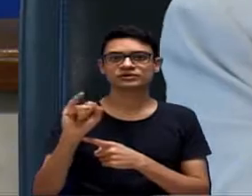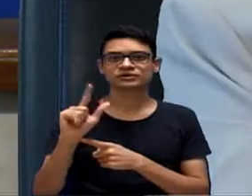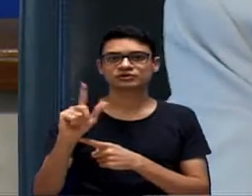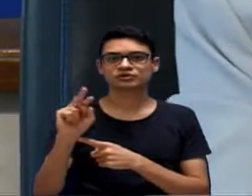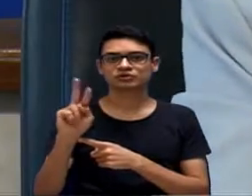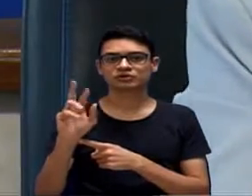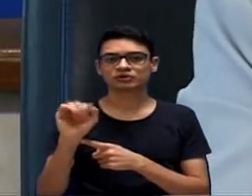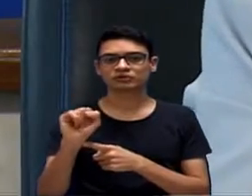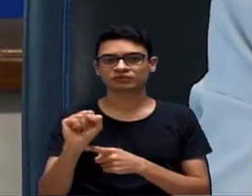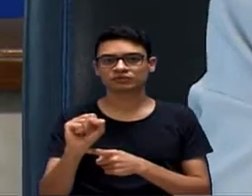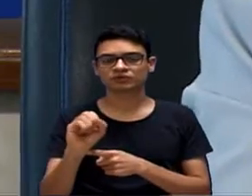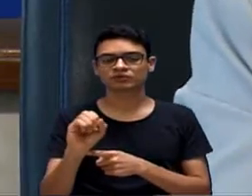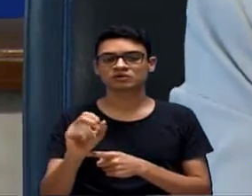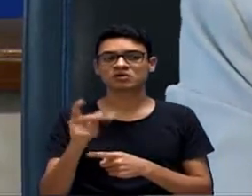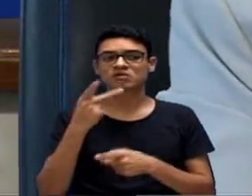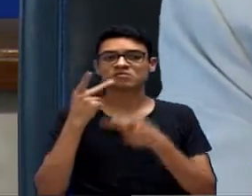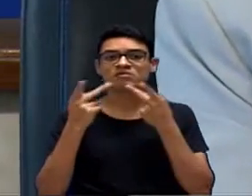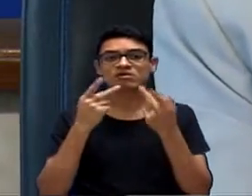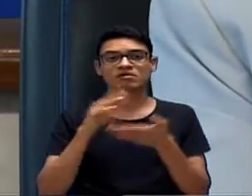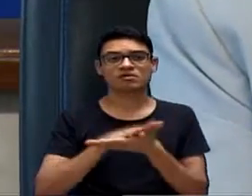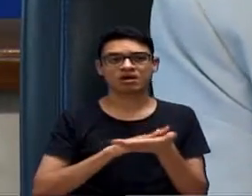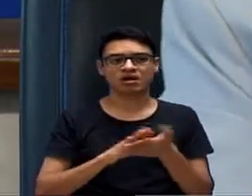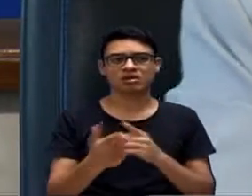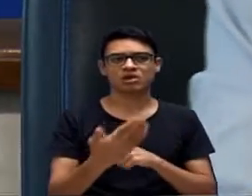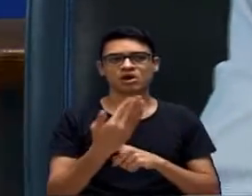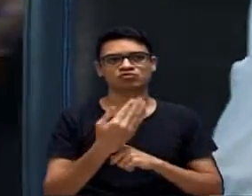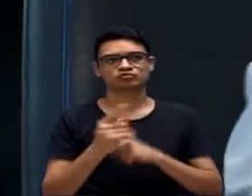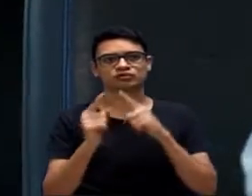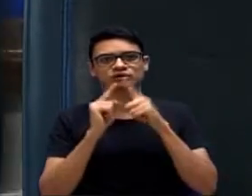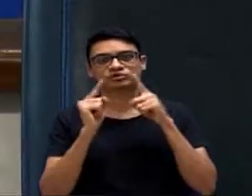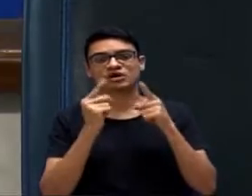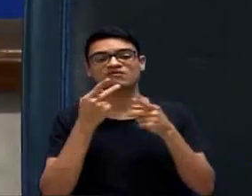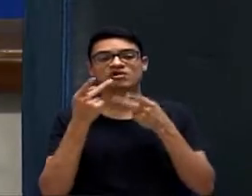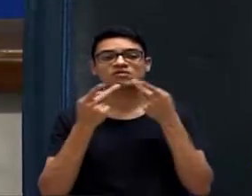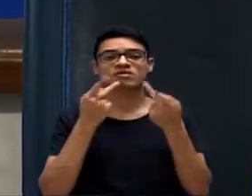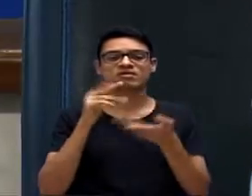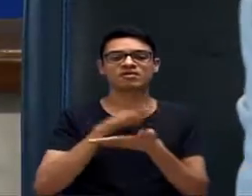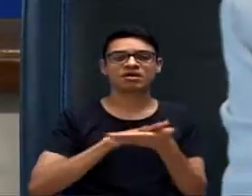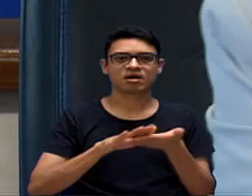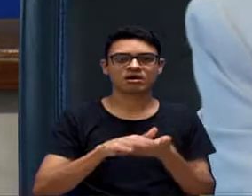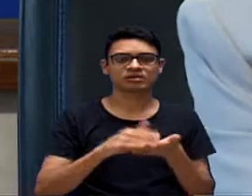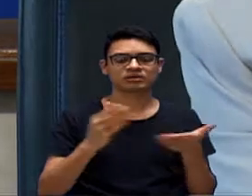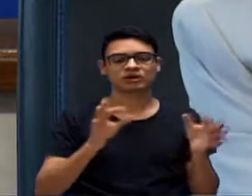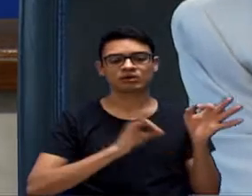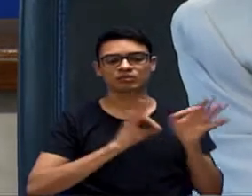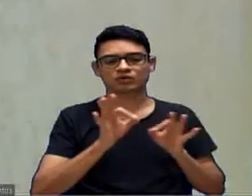nem para contribuir, nem para criticar. Por isso estamos fazendo o projeto. Obrigada, vereador.